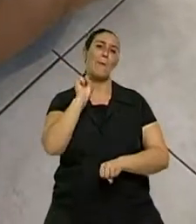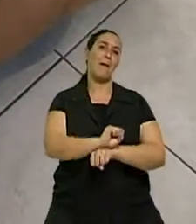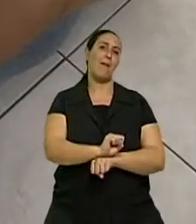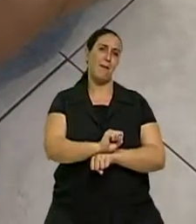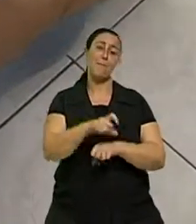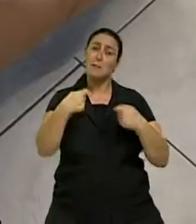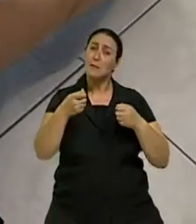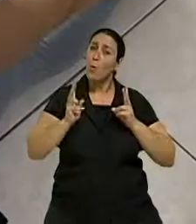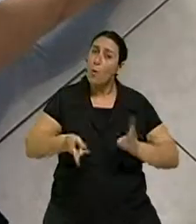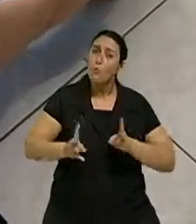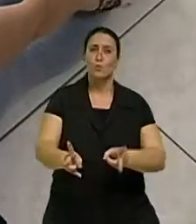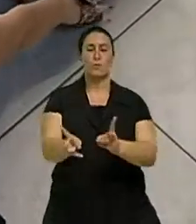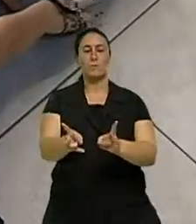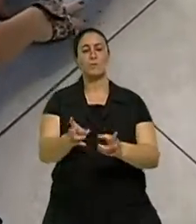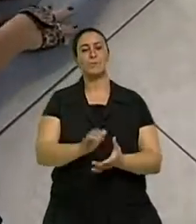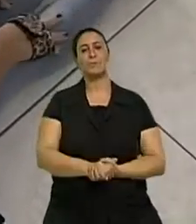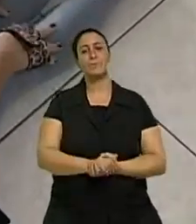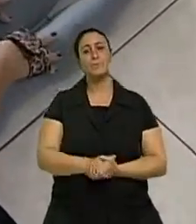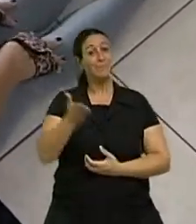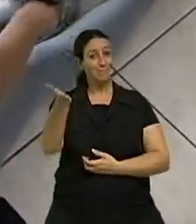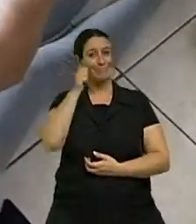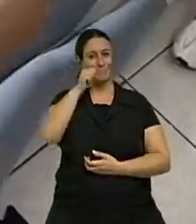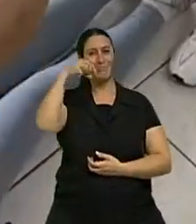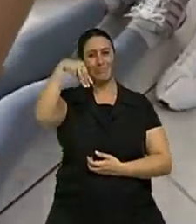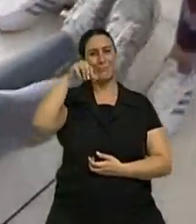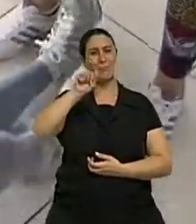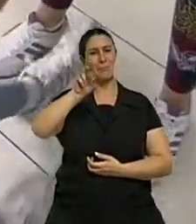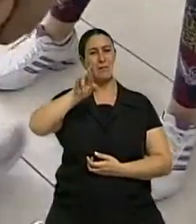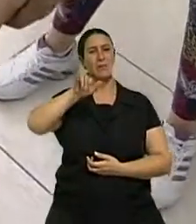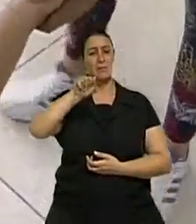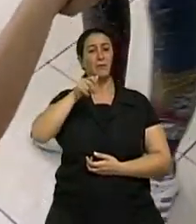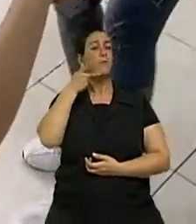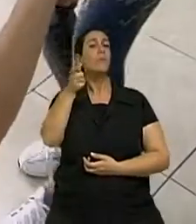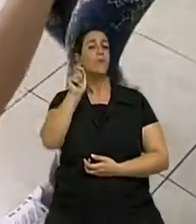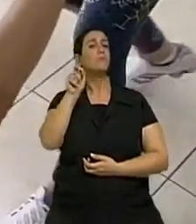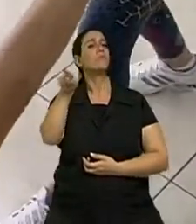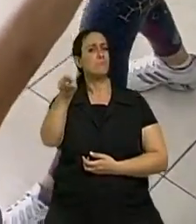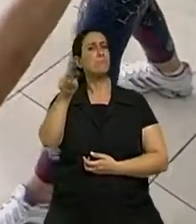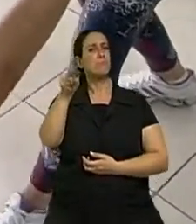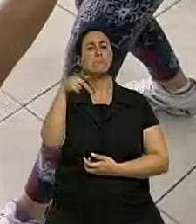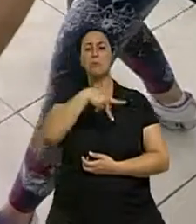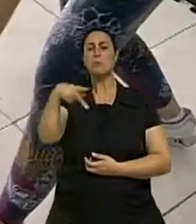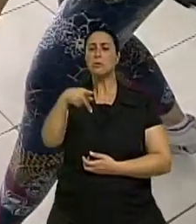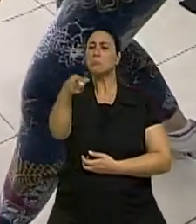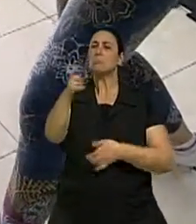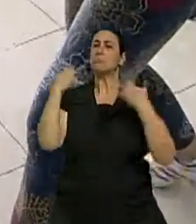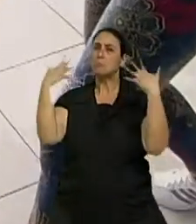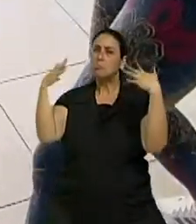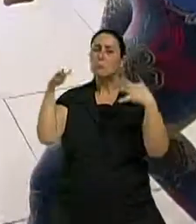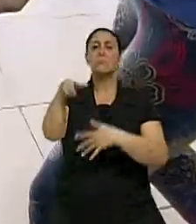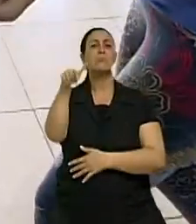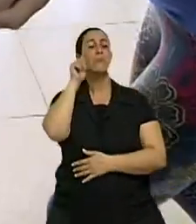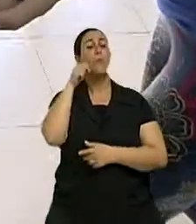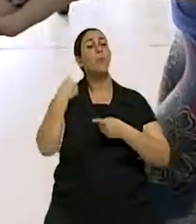atividade física. No caso da Maria, a professora comenta que ela é um exemplo na academia. Mesmo com o diagnóstico